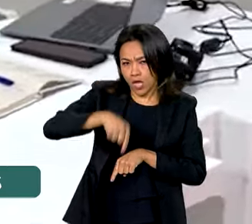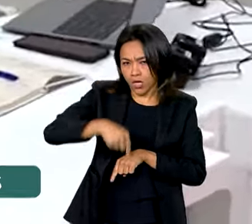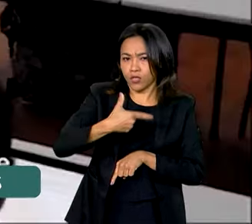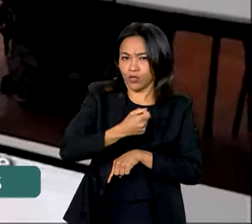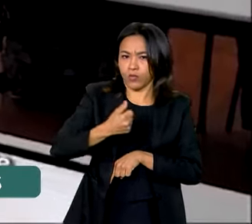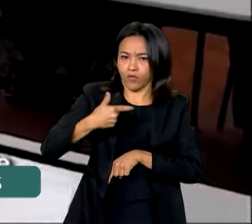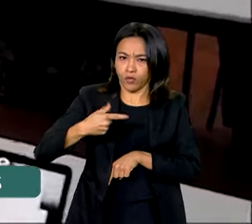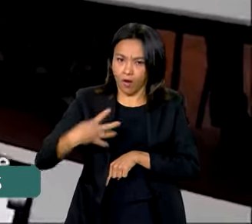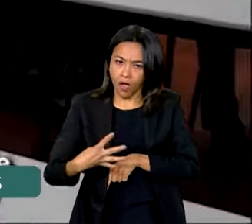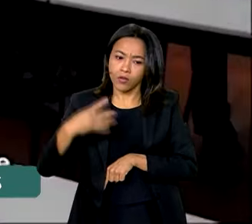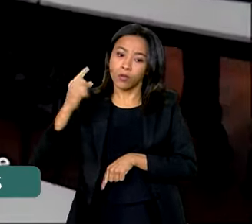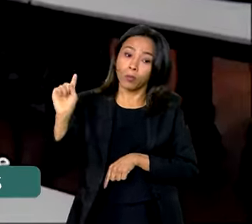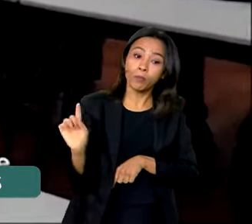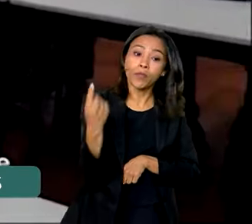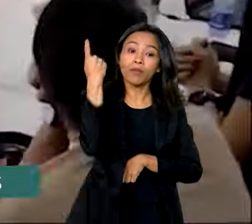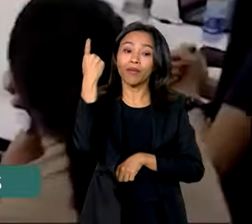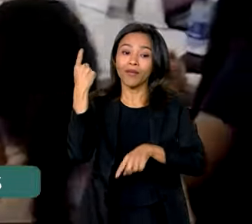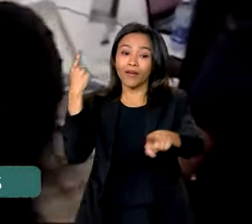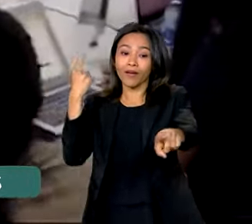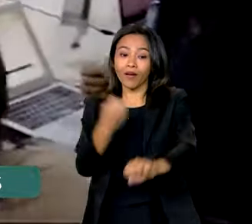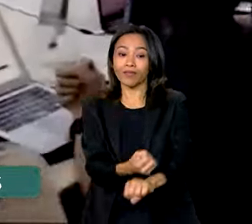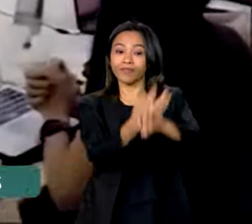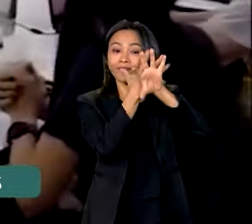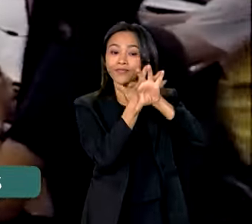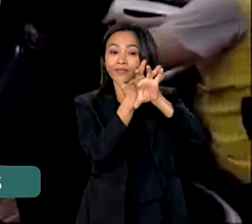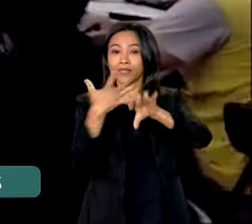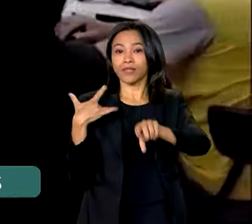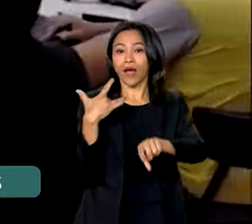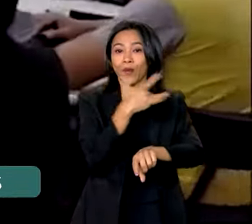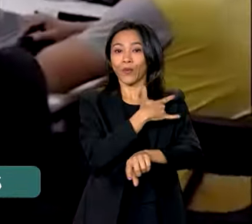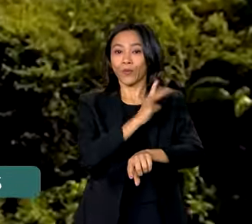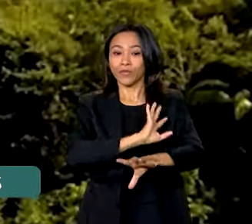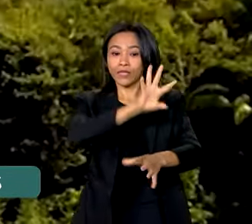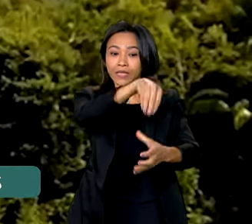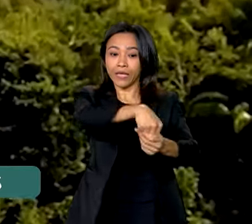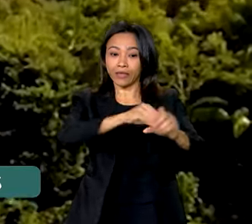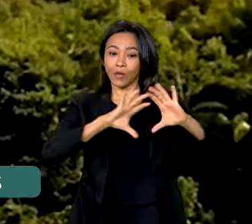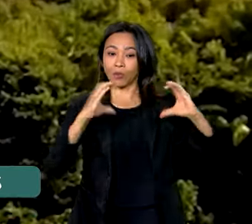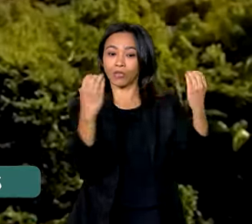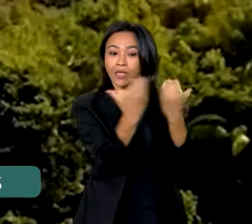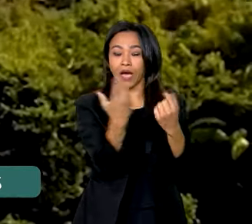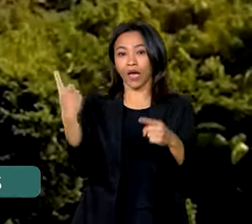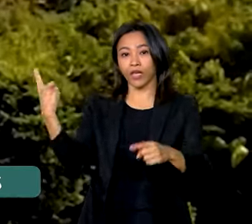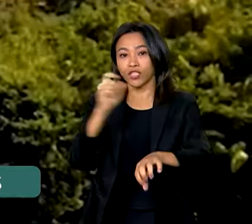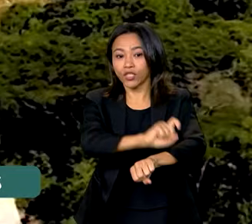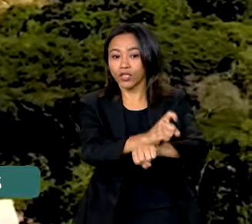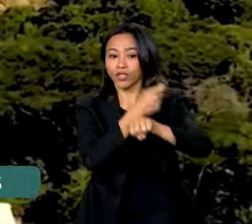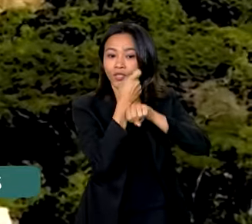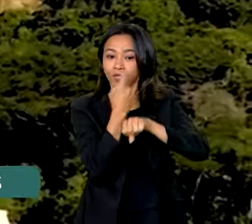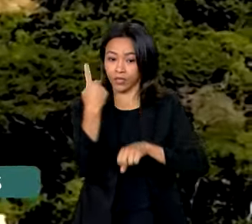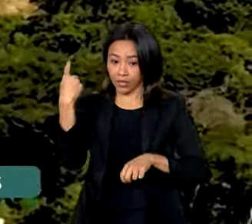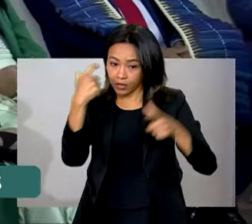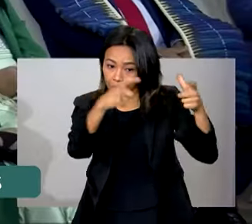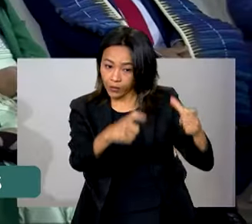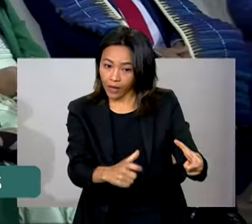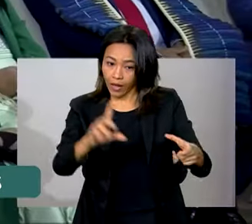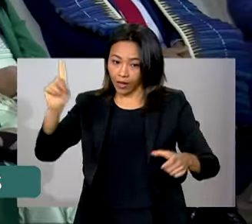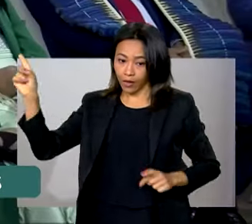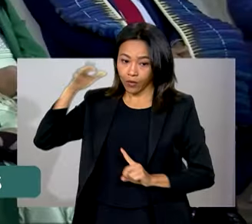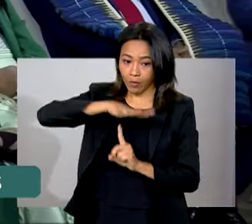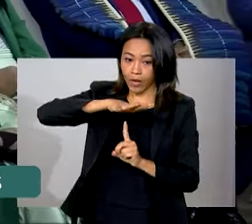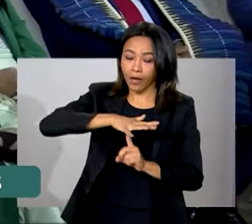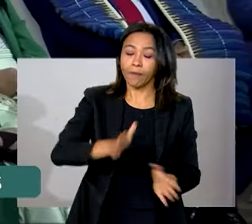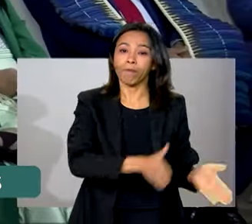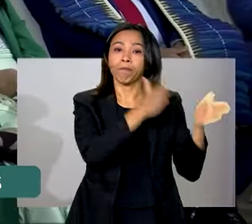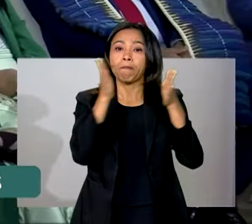o primeiro ponto de telesaúde em território quilombola, com instalação no quilombo Boa Vista, no Pará. E no